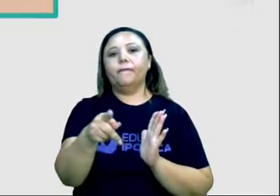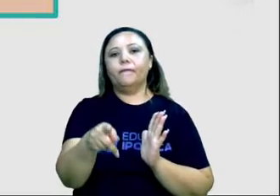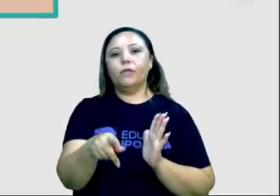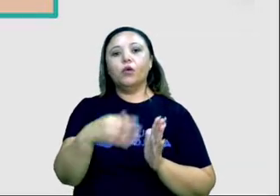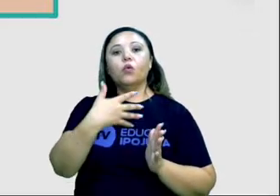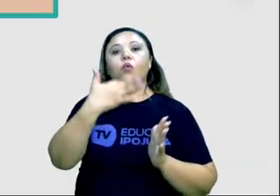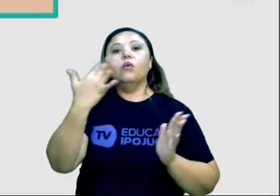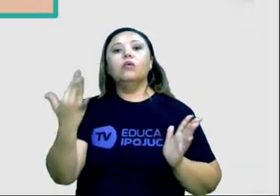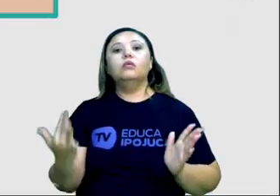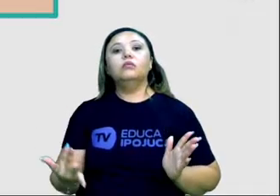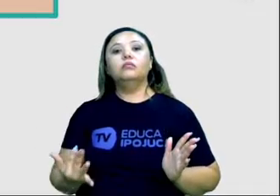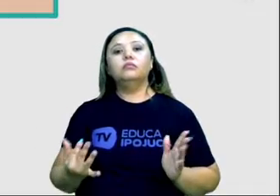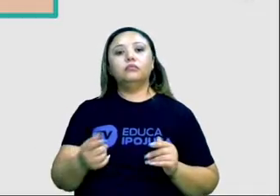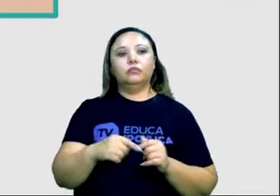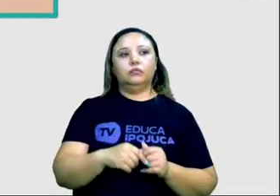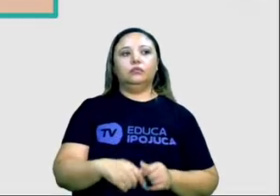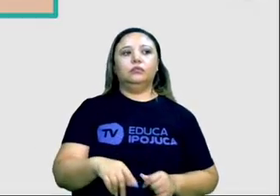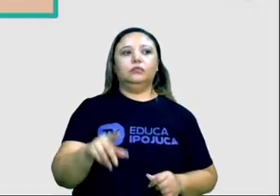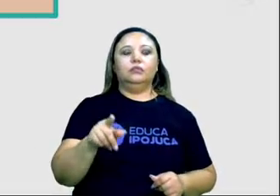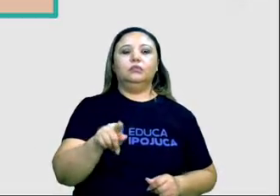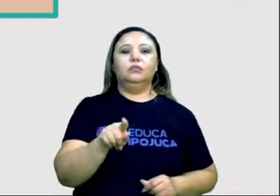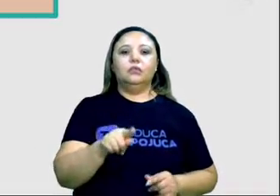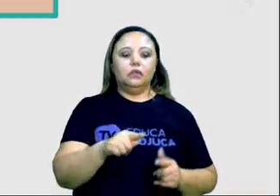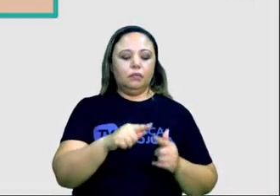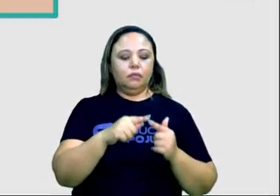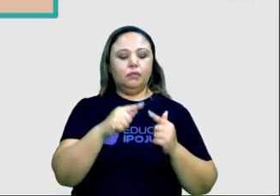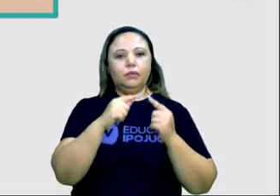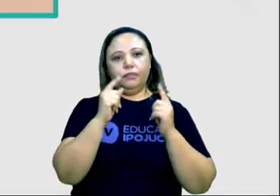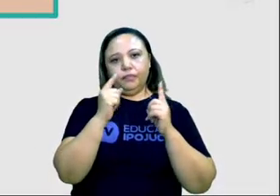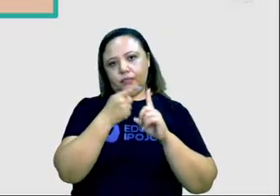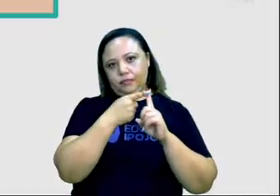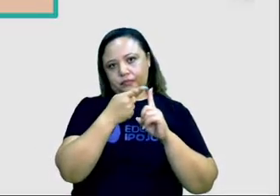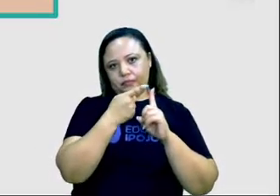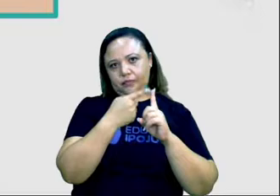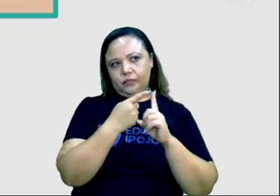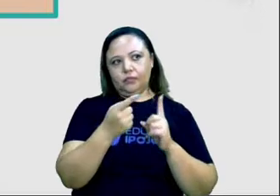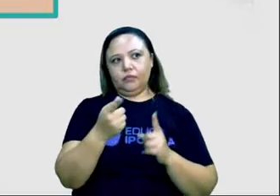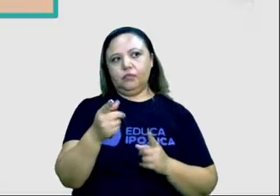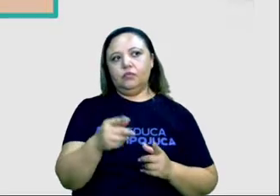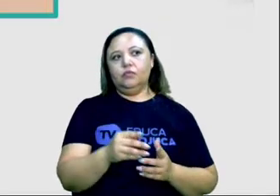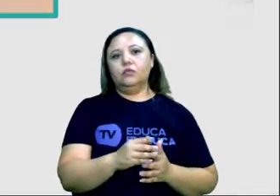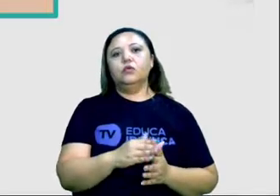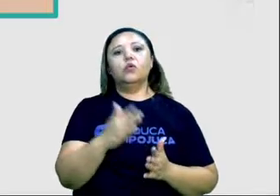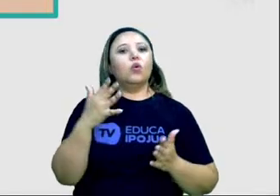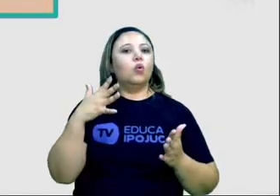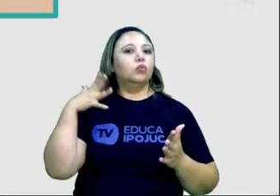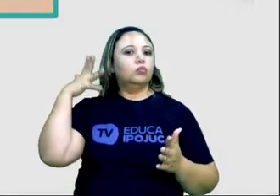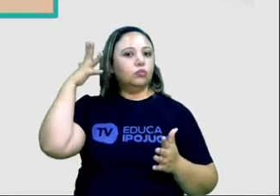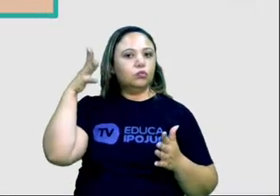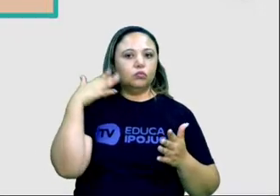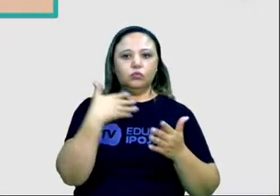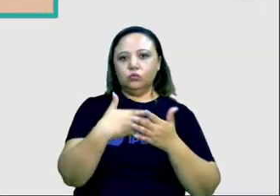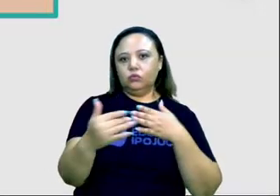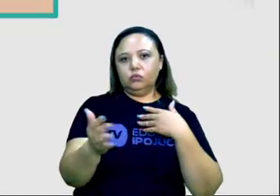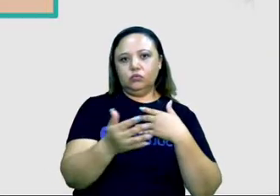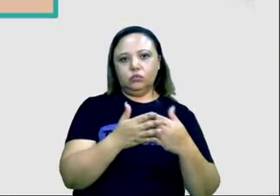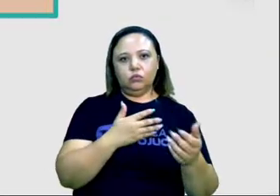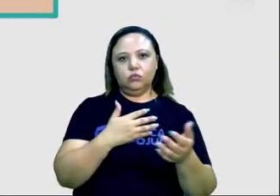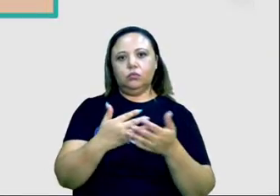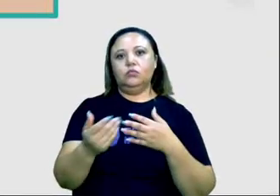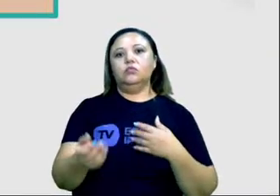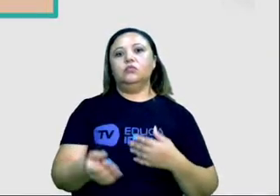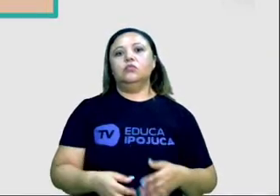dessas palavras ou expressões elas se referem. A primeira definição é qualquer discurso, gesto ou